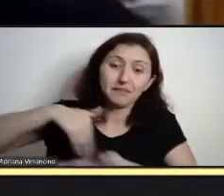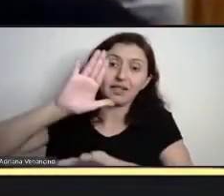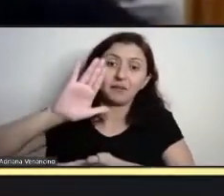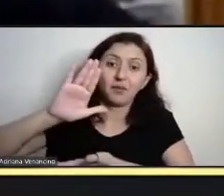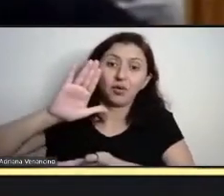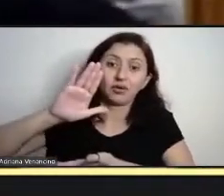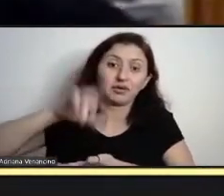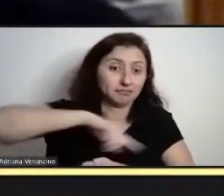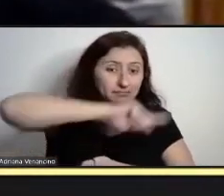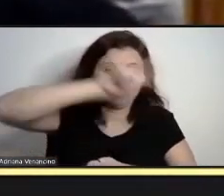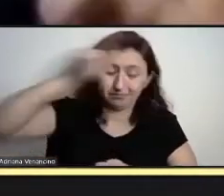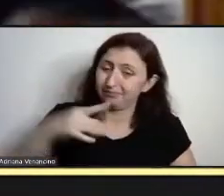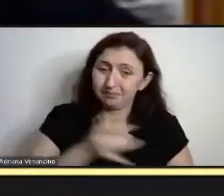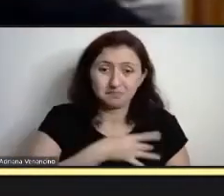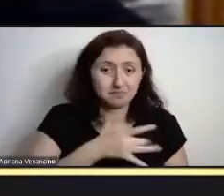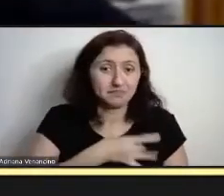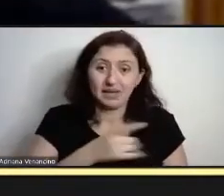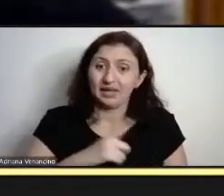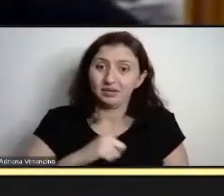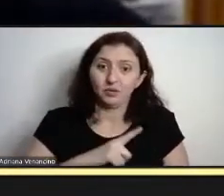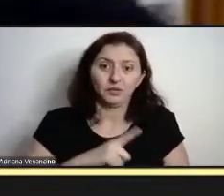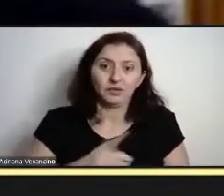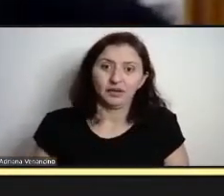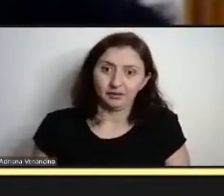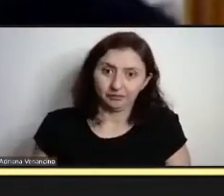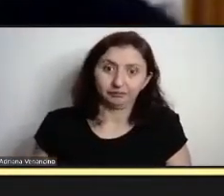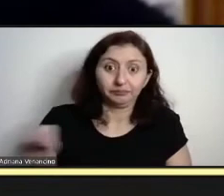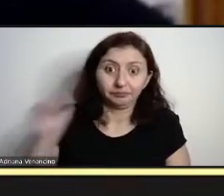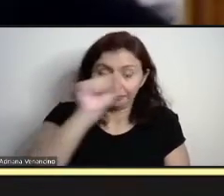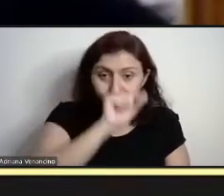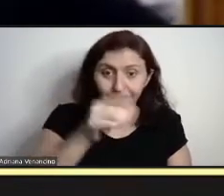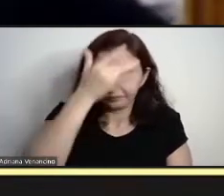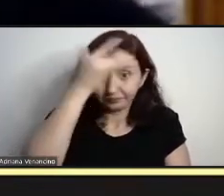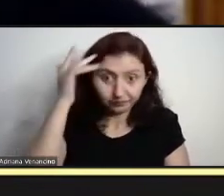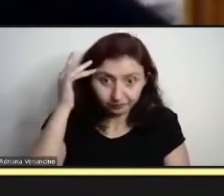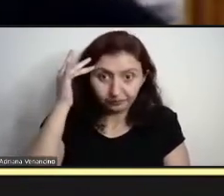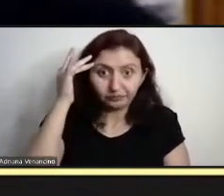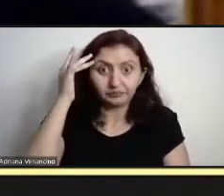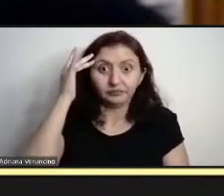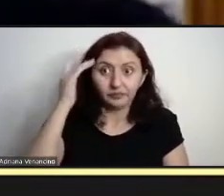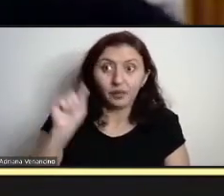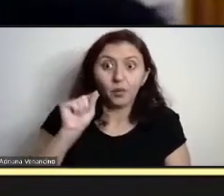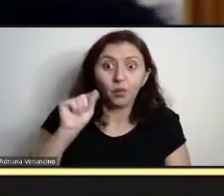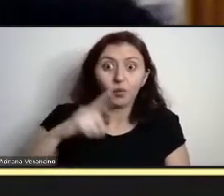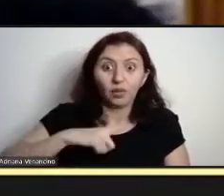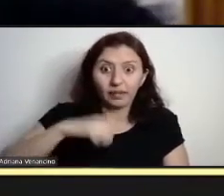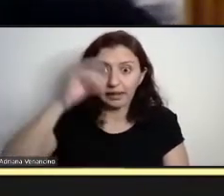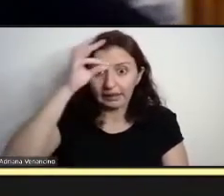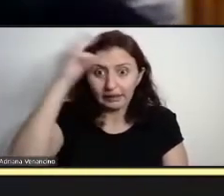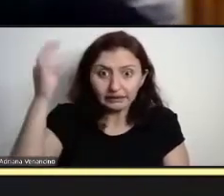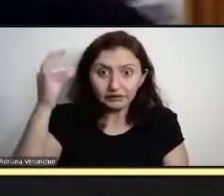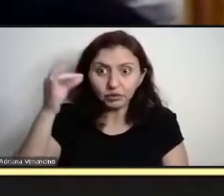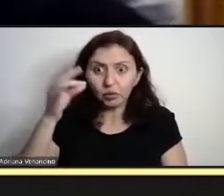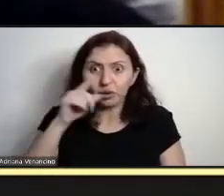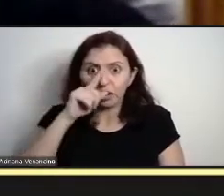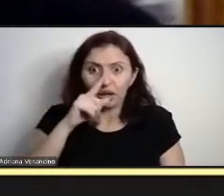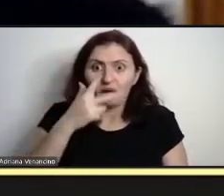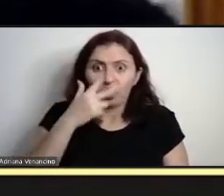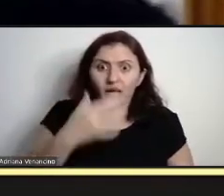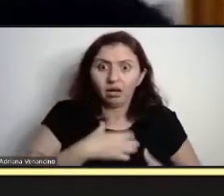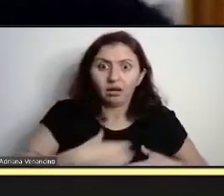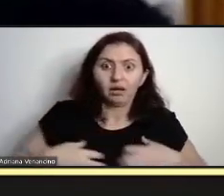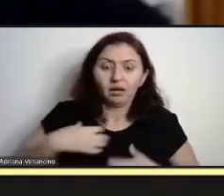constante e permanente, e as pessoas que são consideradas com maior risco vivem isso de forma muito mais